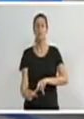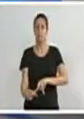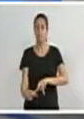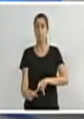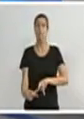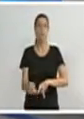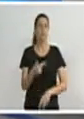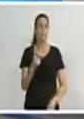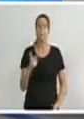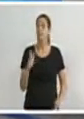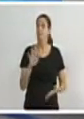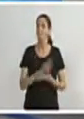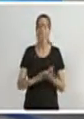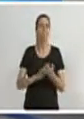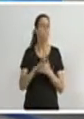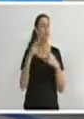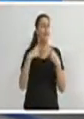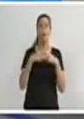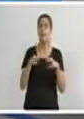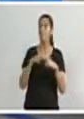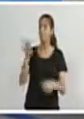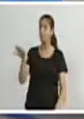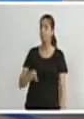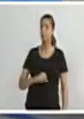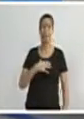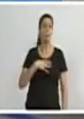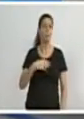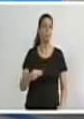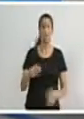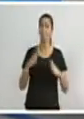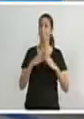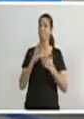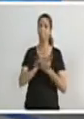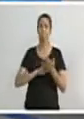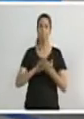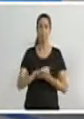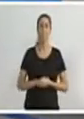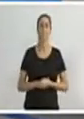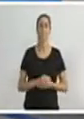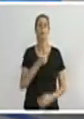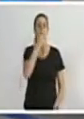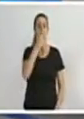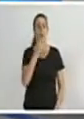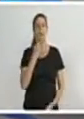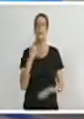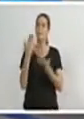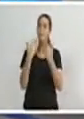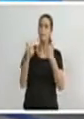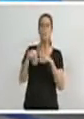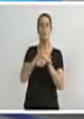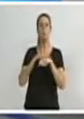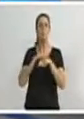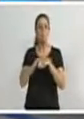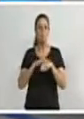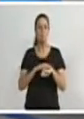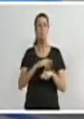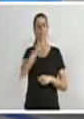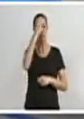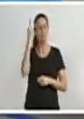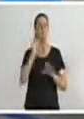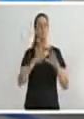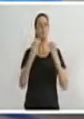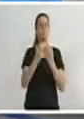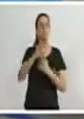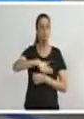não tem um ônibus para vir buscar eles aqui dentro. Becker conversou com os moradores da comunidade e disse às mães que já